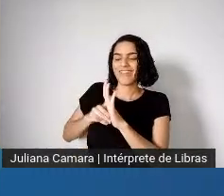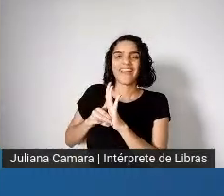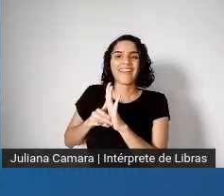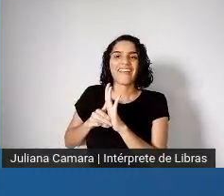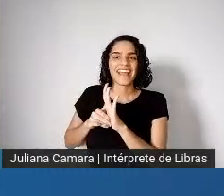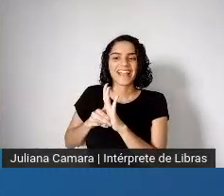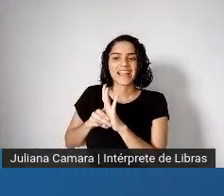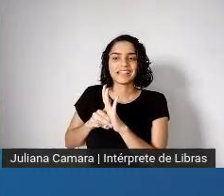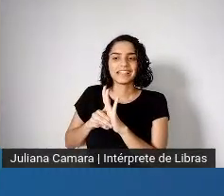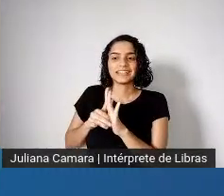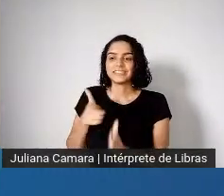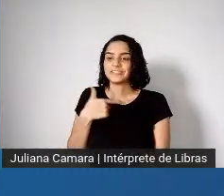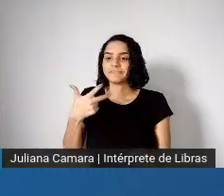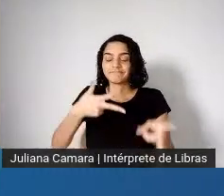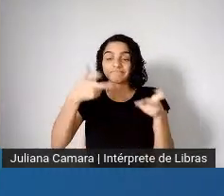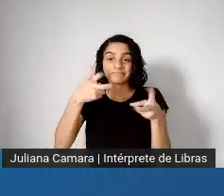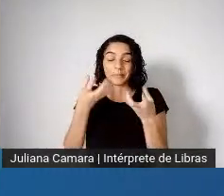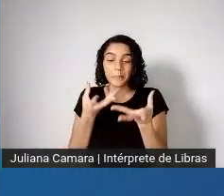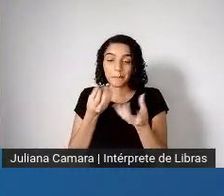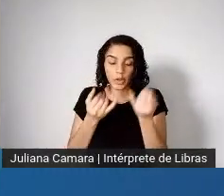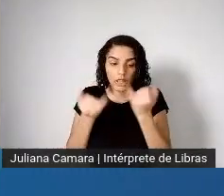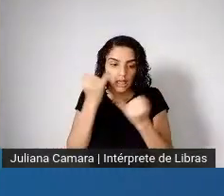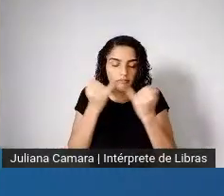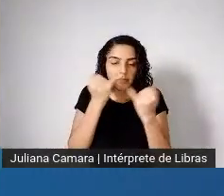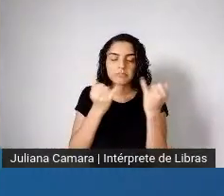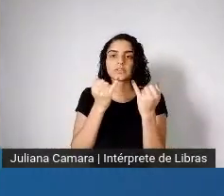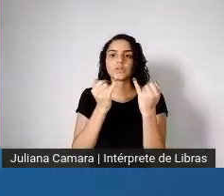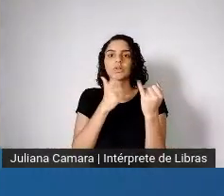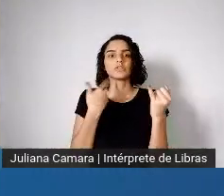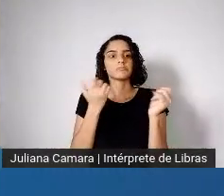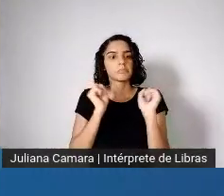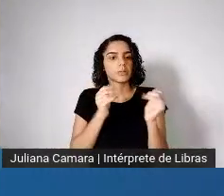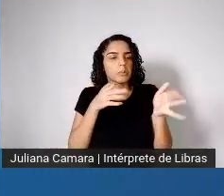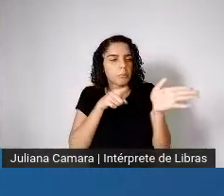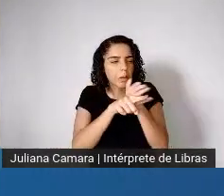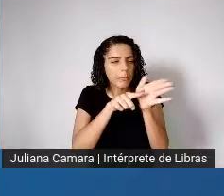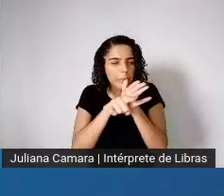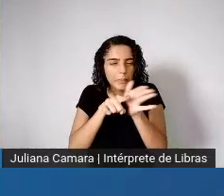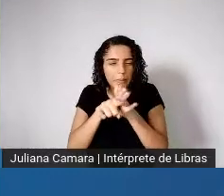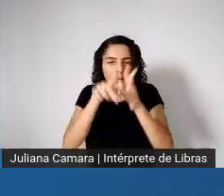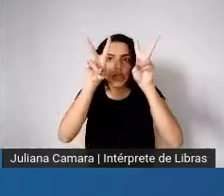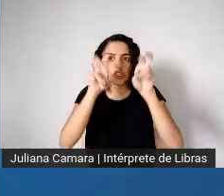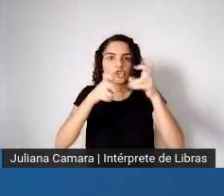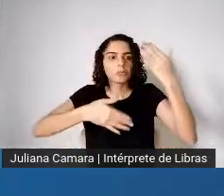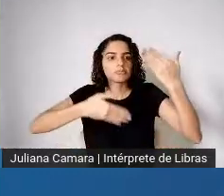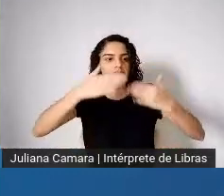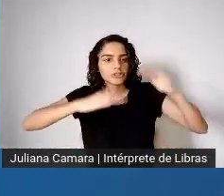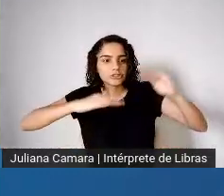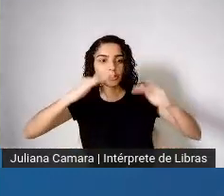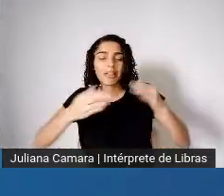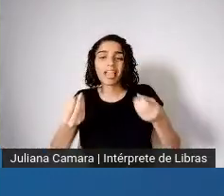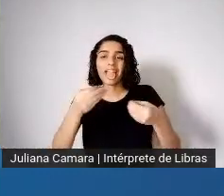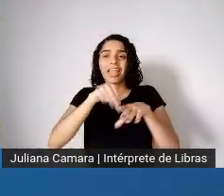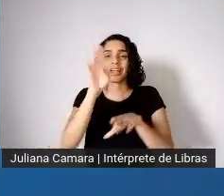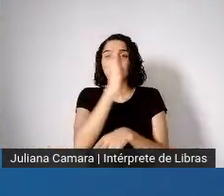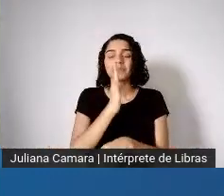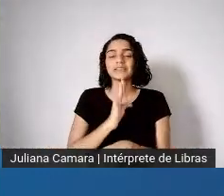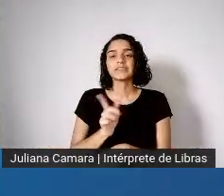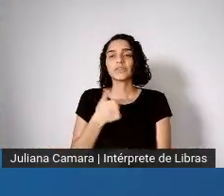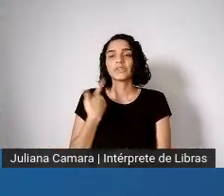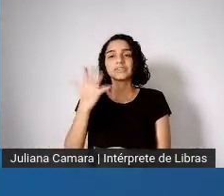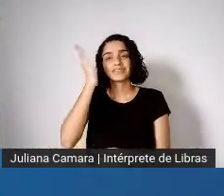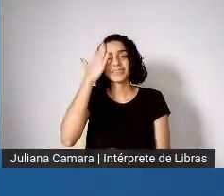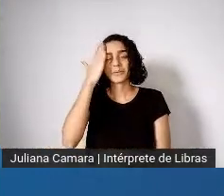dados, de informações, de estudos sobre a desigualdade no nosso Brasil. E muitos projetos,